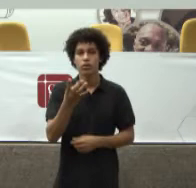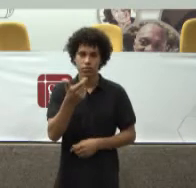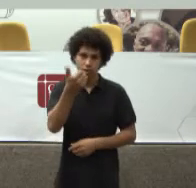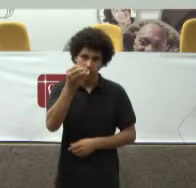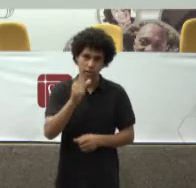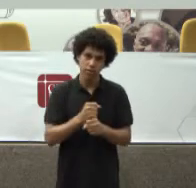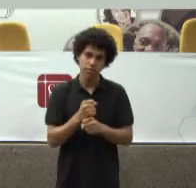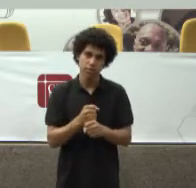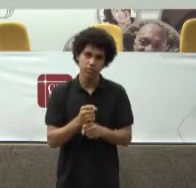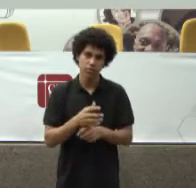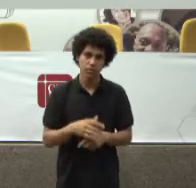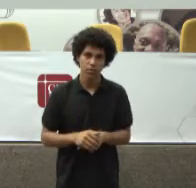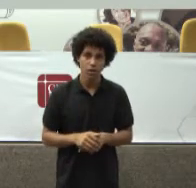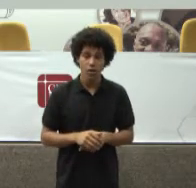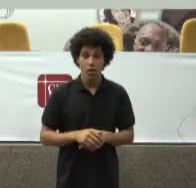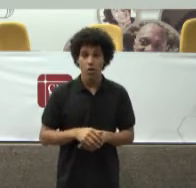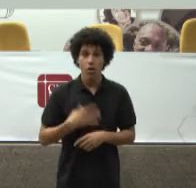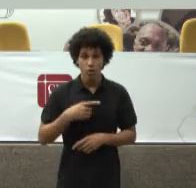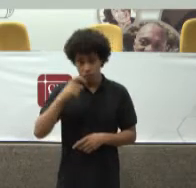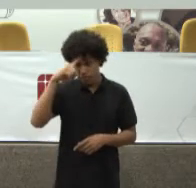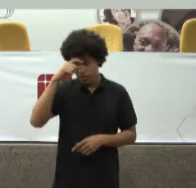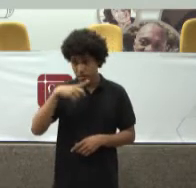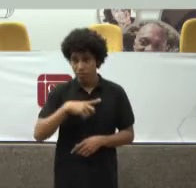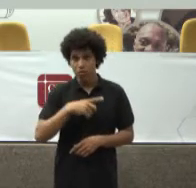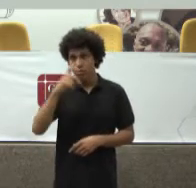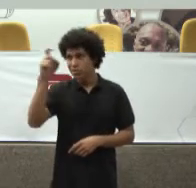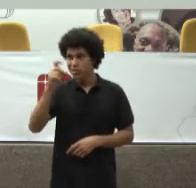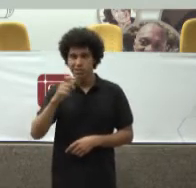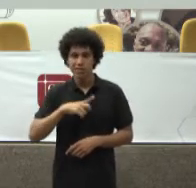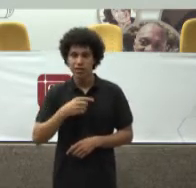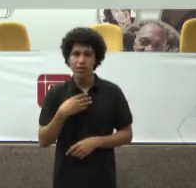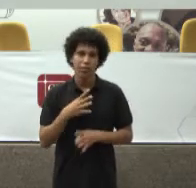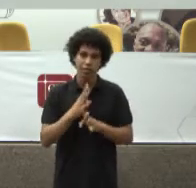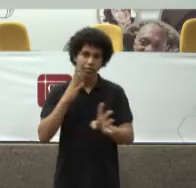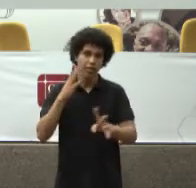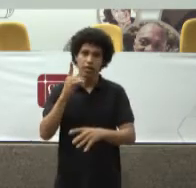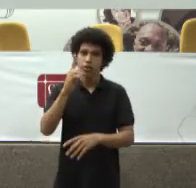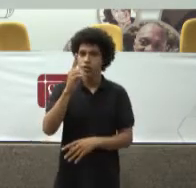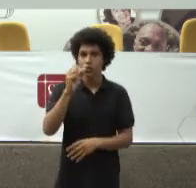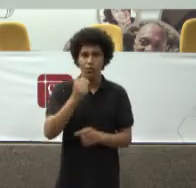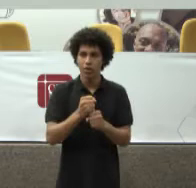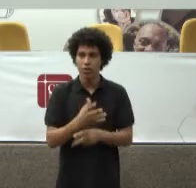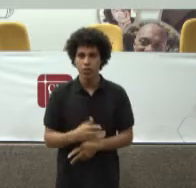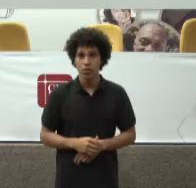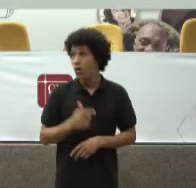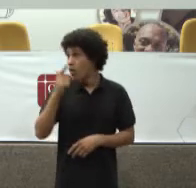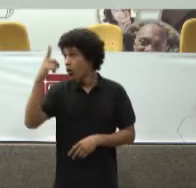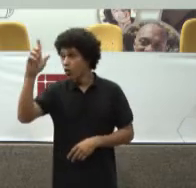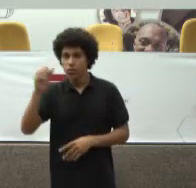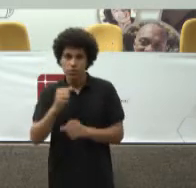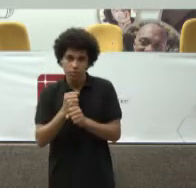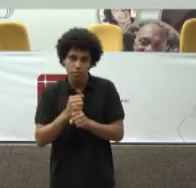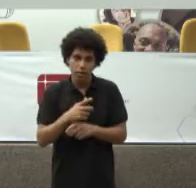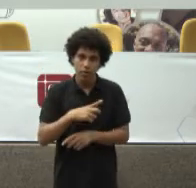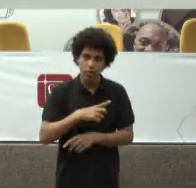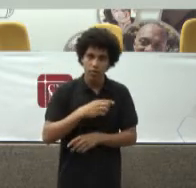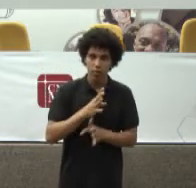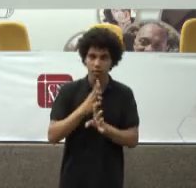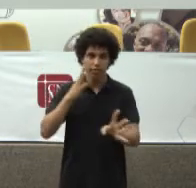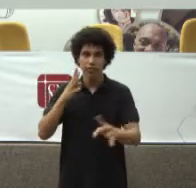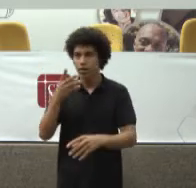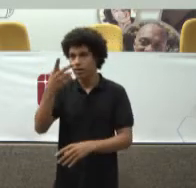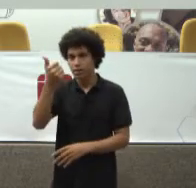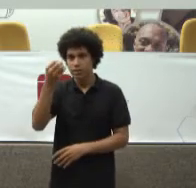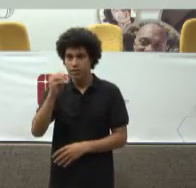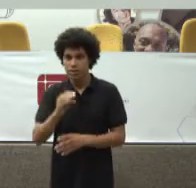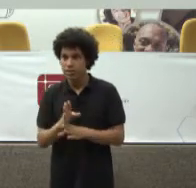O hospital X Tem uma fila De 1 ano O hospital Y Tem uma fila De 15 anos O outro Tem uma